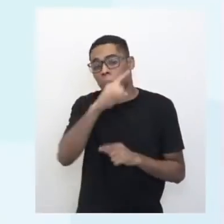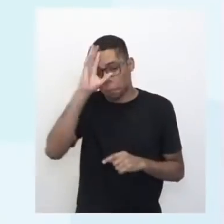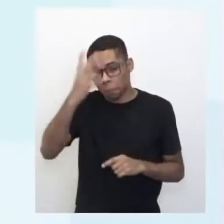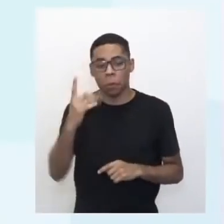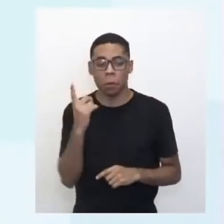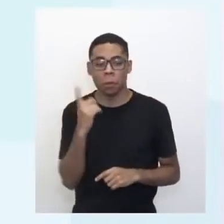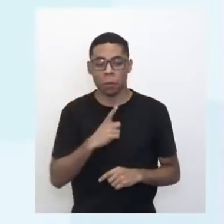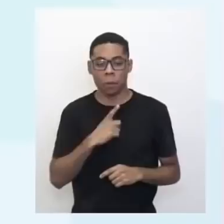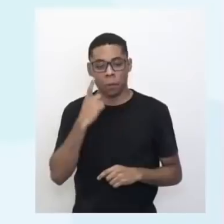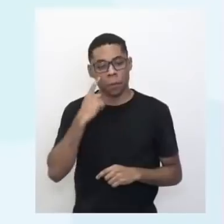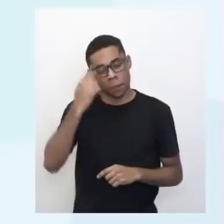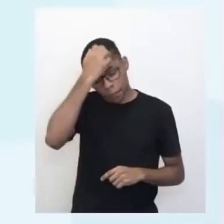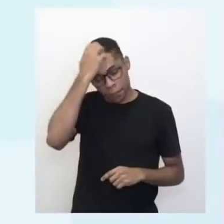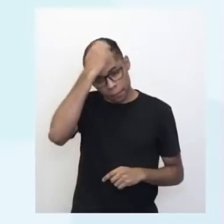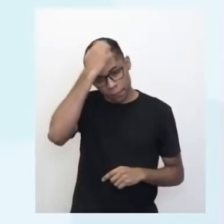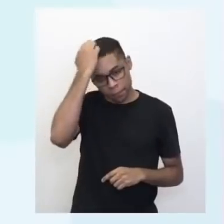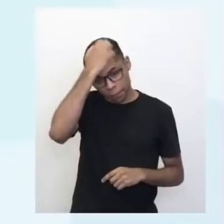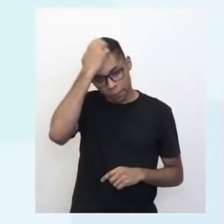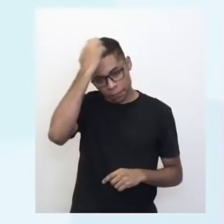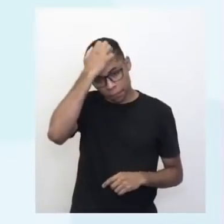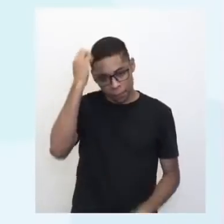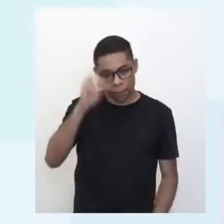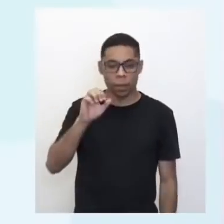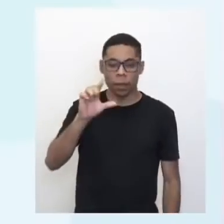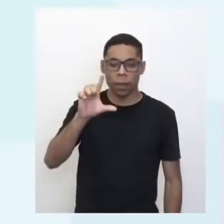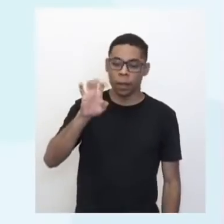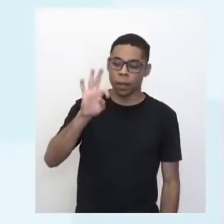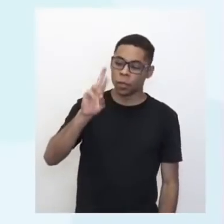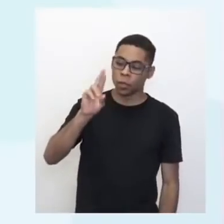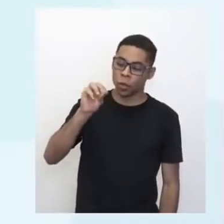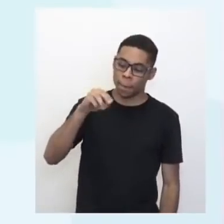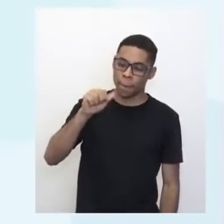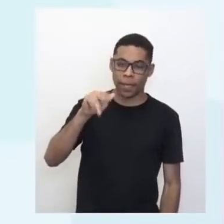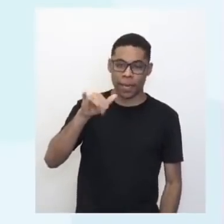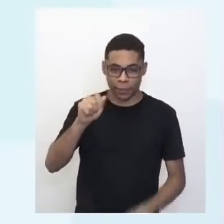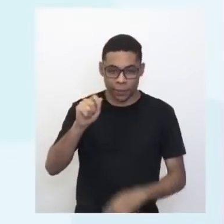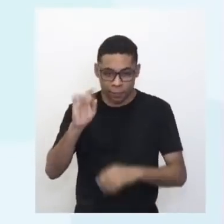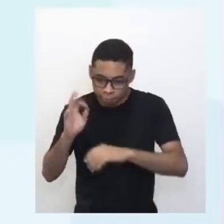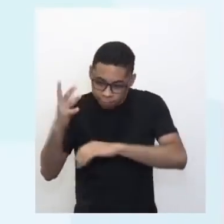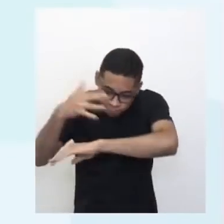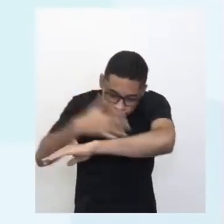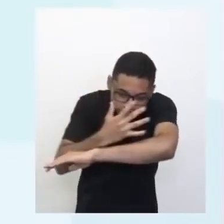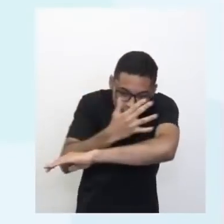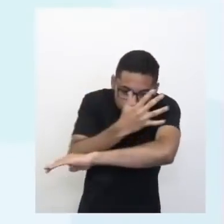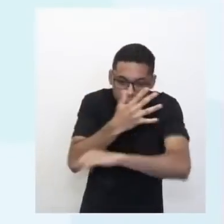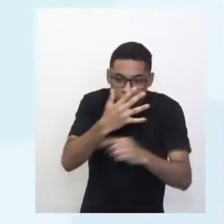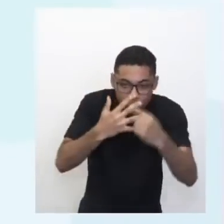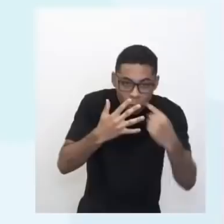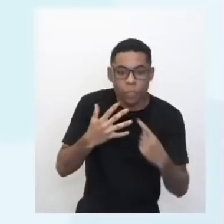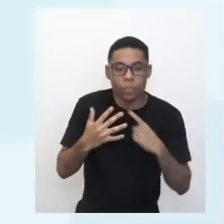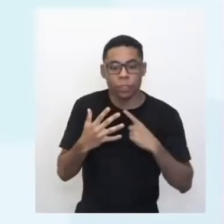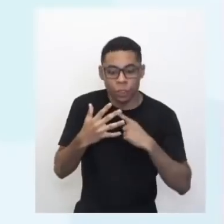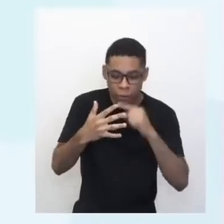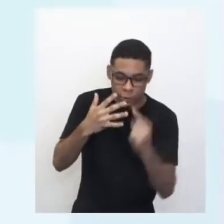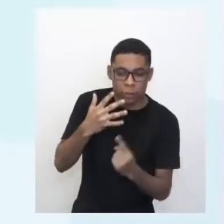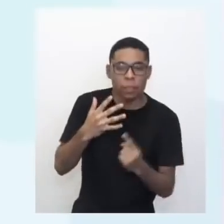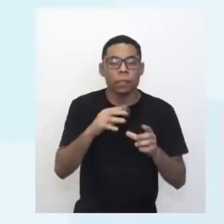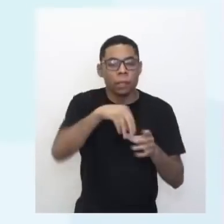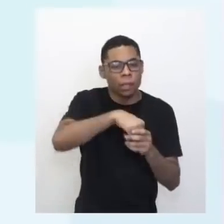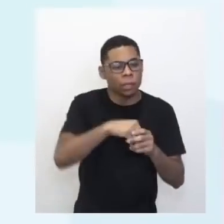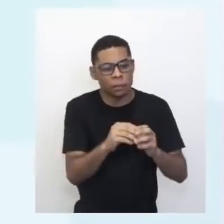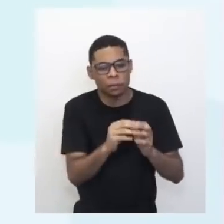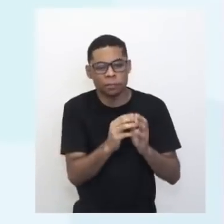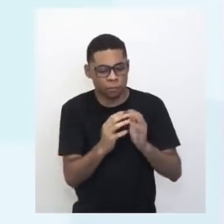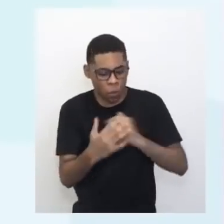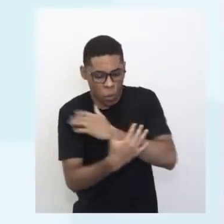radiações, que nada mais são do que ondas eletromagnéticas, né, que se propagam tanto no vácuo quanto na matéria, enfim.